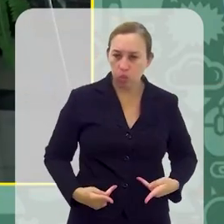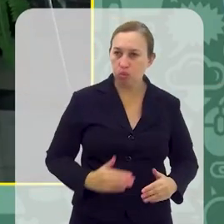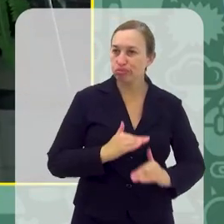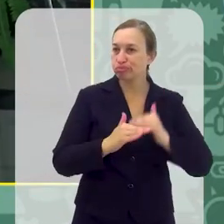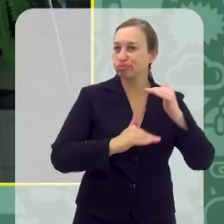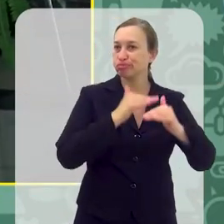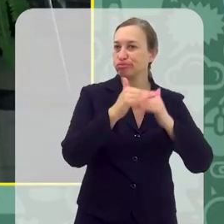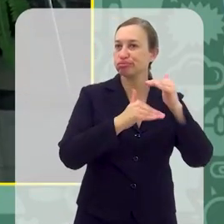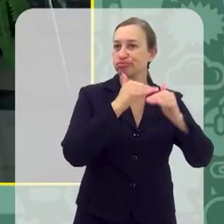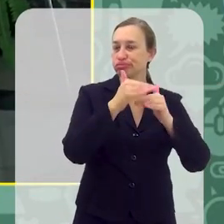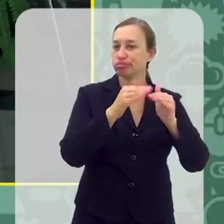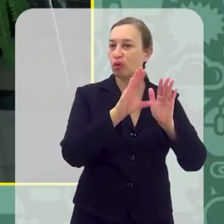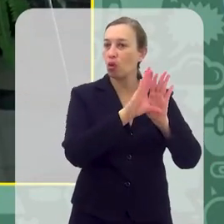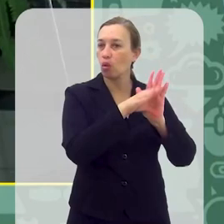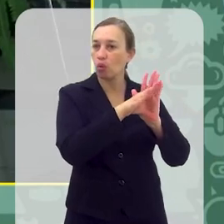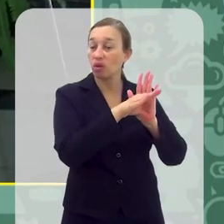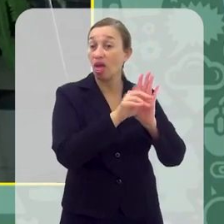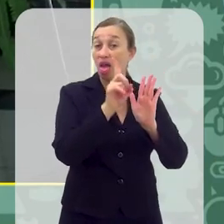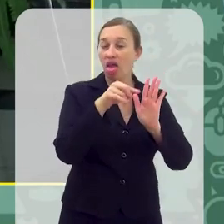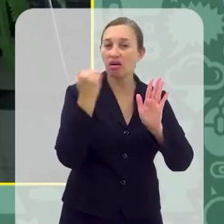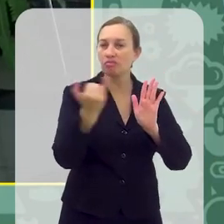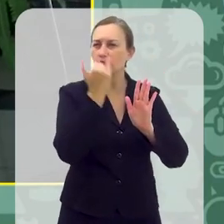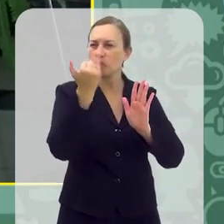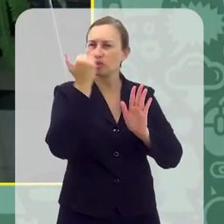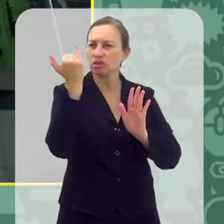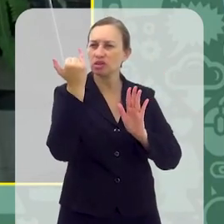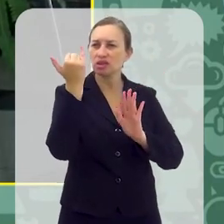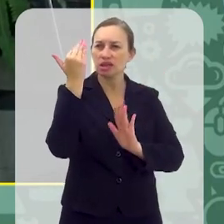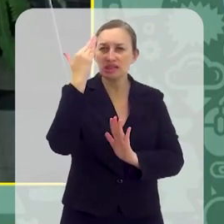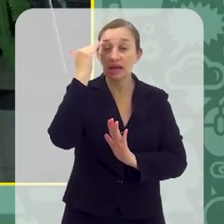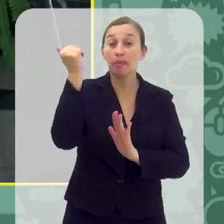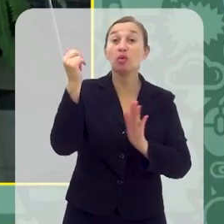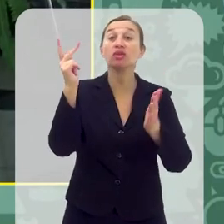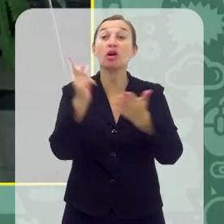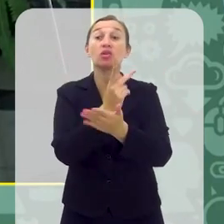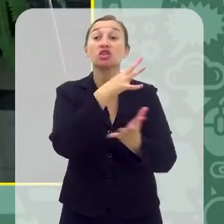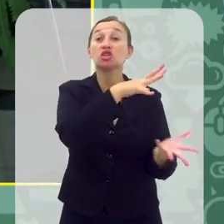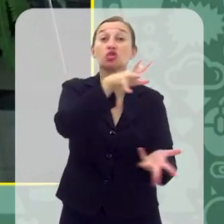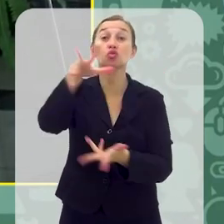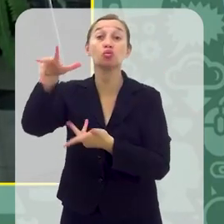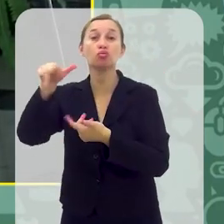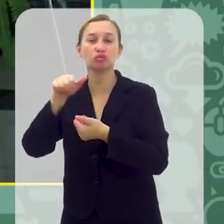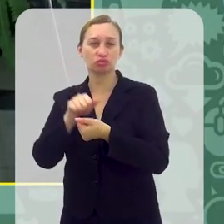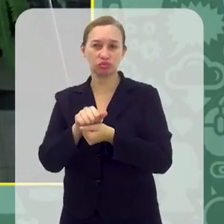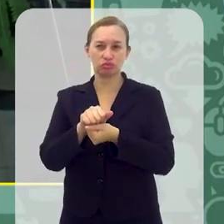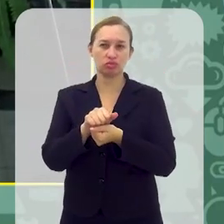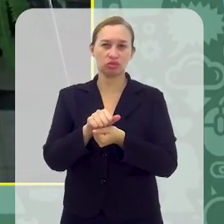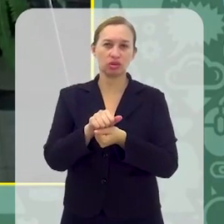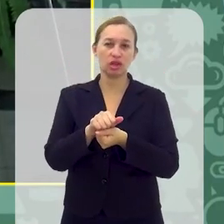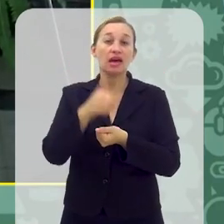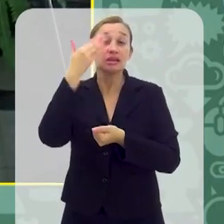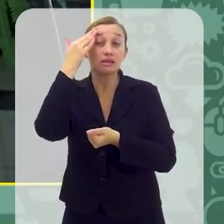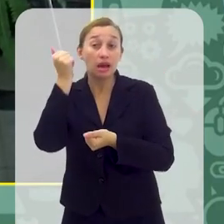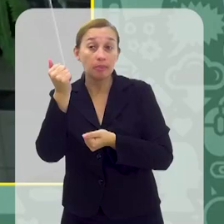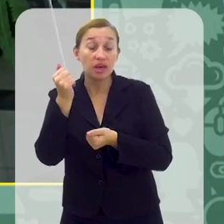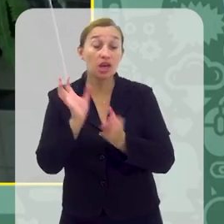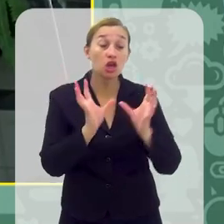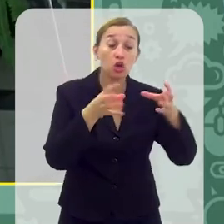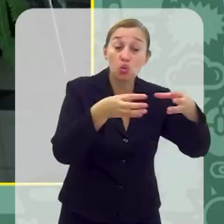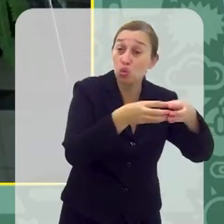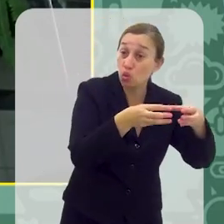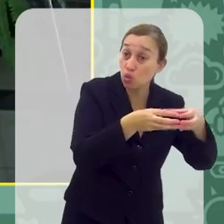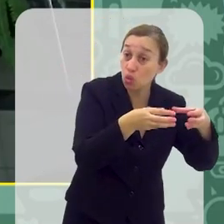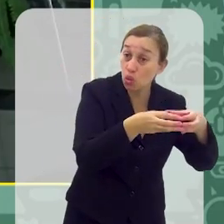contexto em que era muito importante a gente saber o que estava acontecendo com o nosso grupo e a gente saber que o grupo